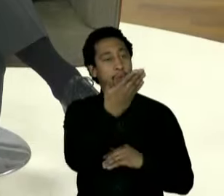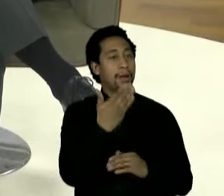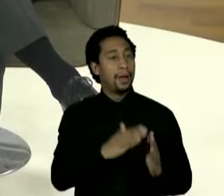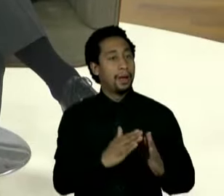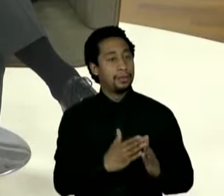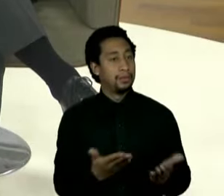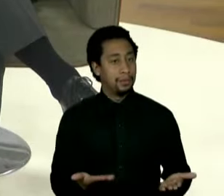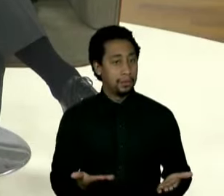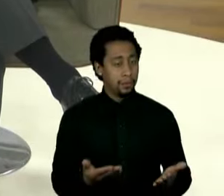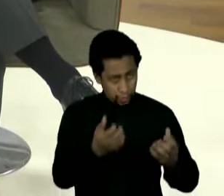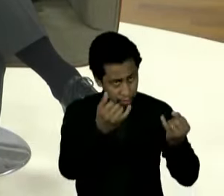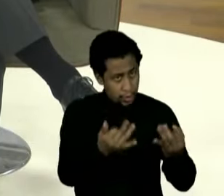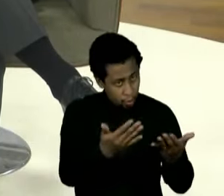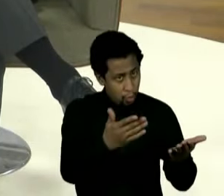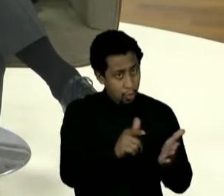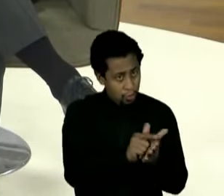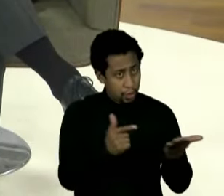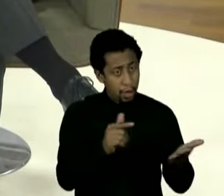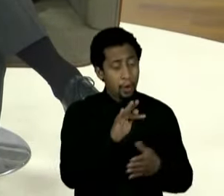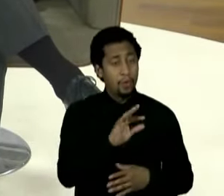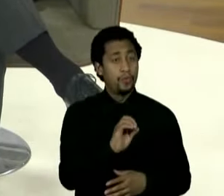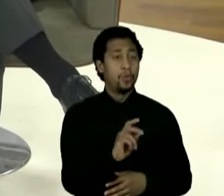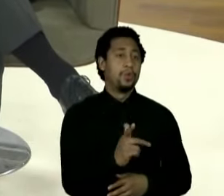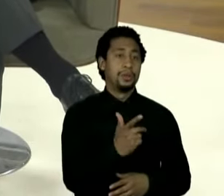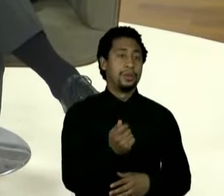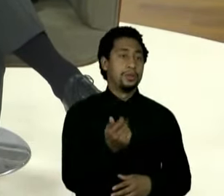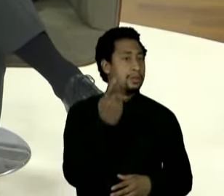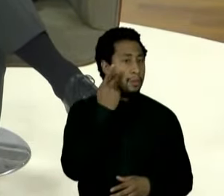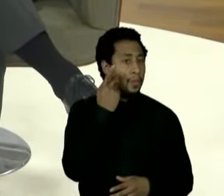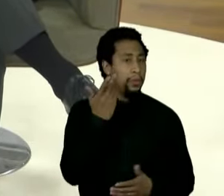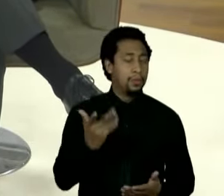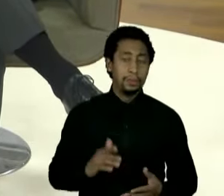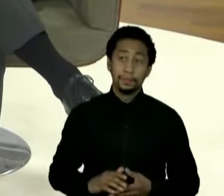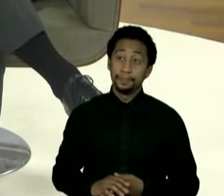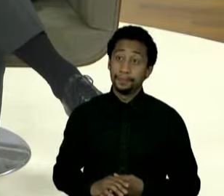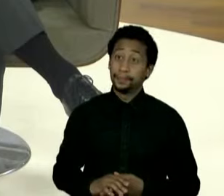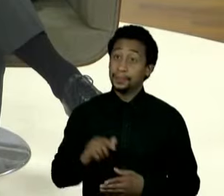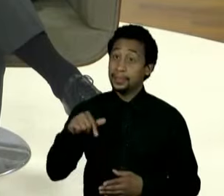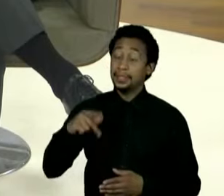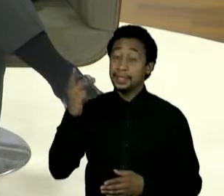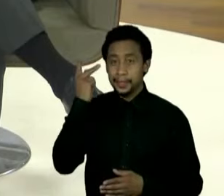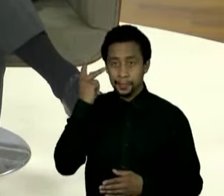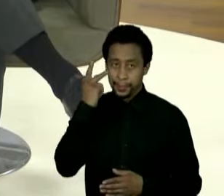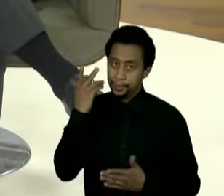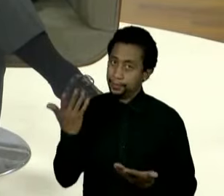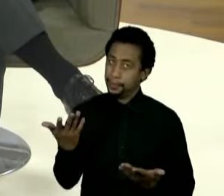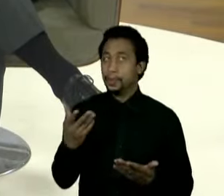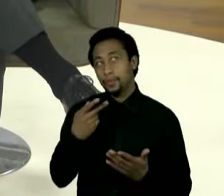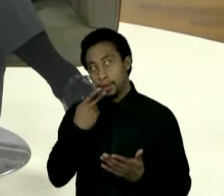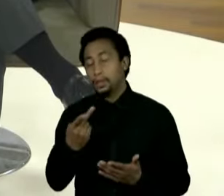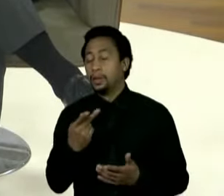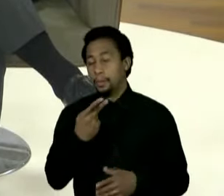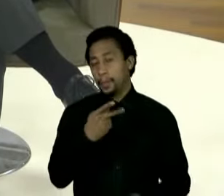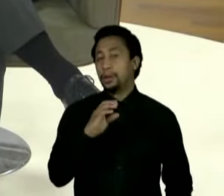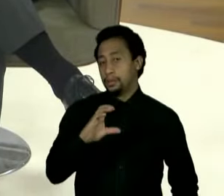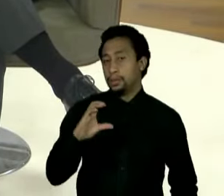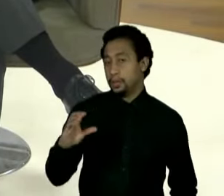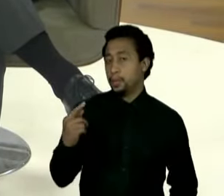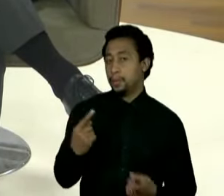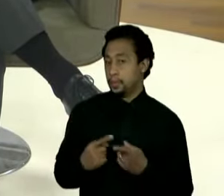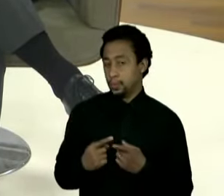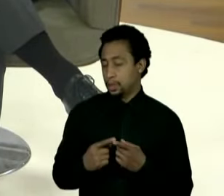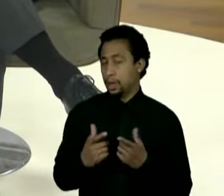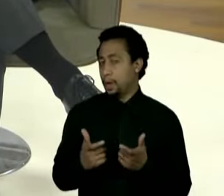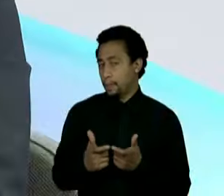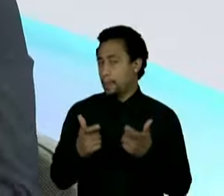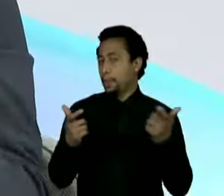Não, o que eu disse é que o PCC, e aqui em São Paulo, nós temos esse caminho quase que comum, que